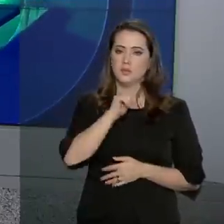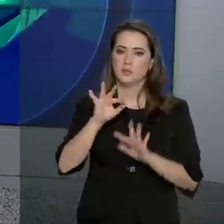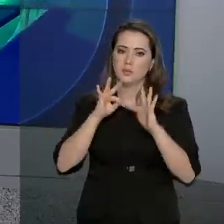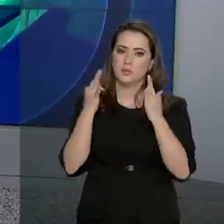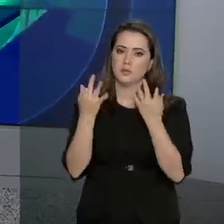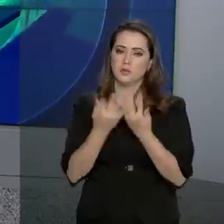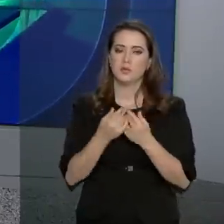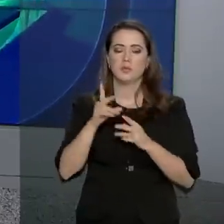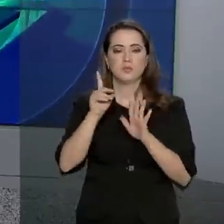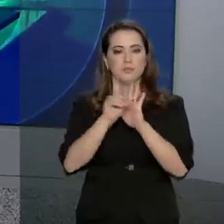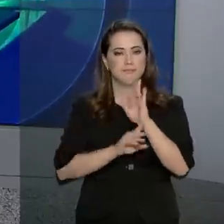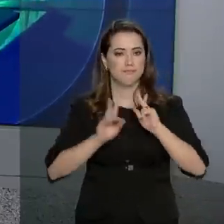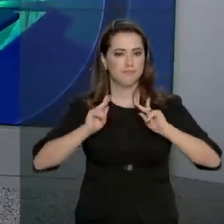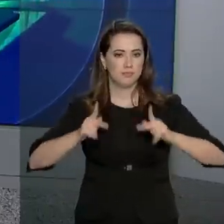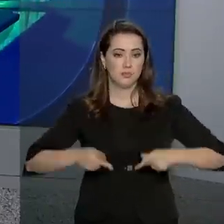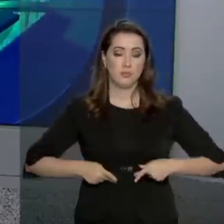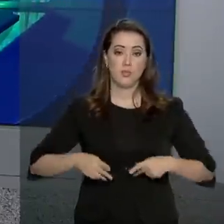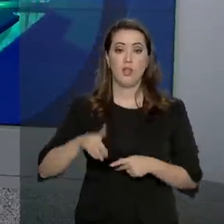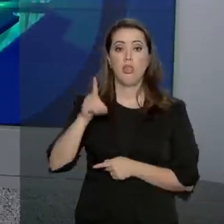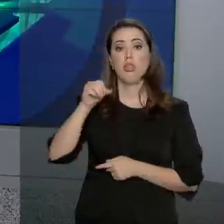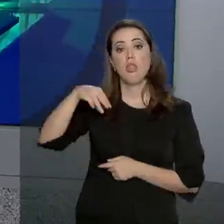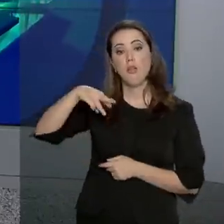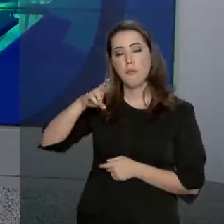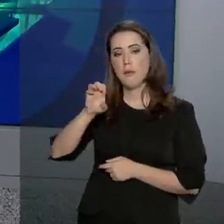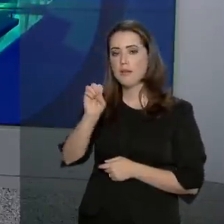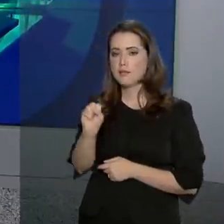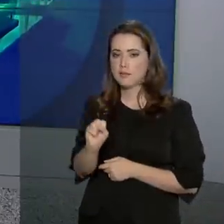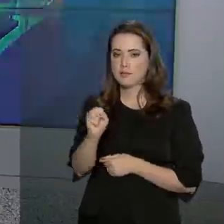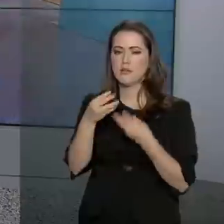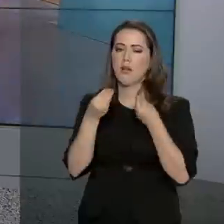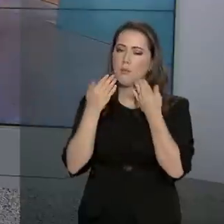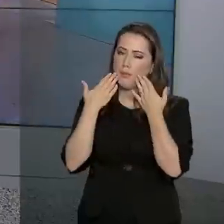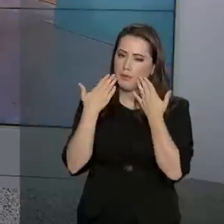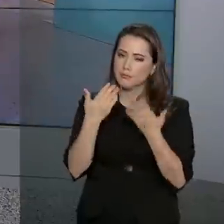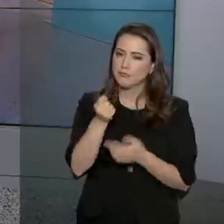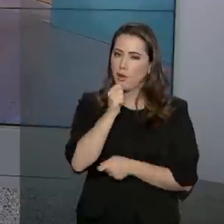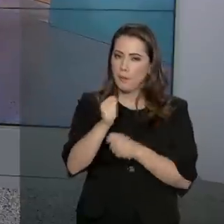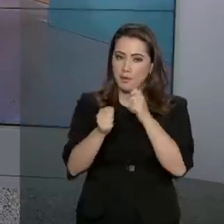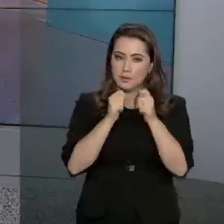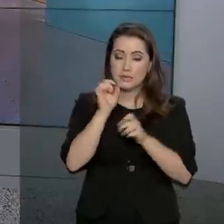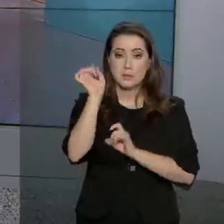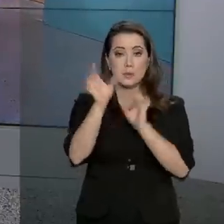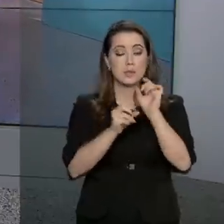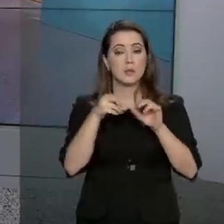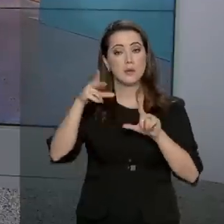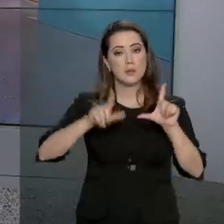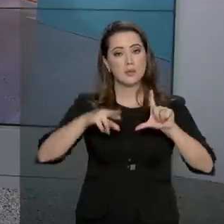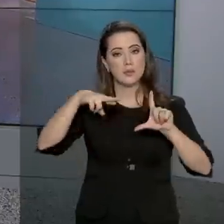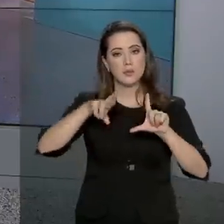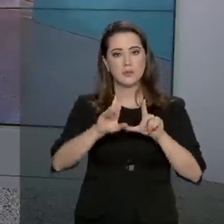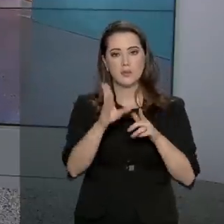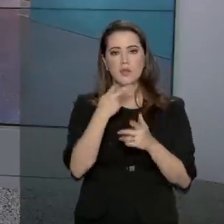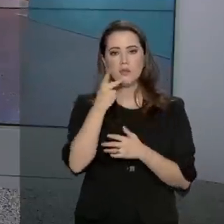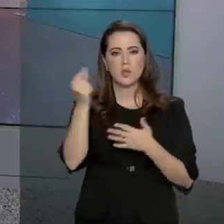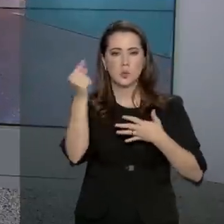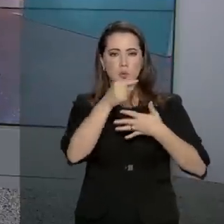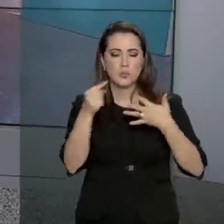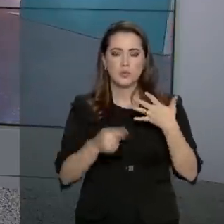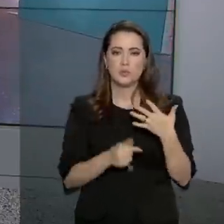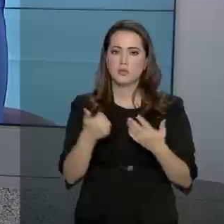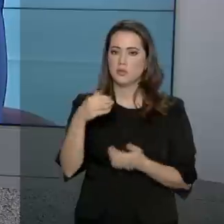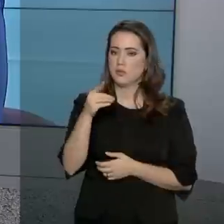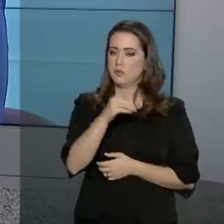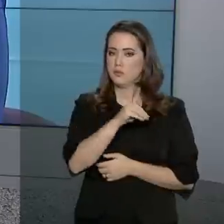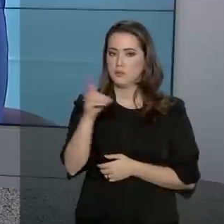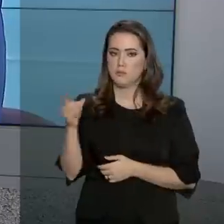Mulher, Família e Direitos Humanos, Damaris Alves, concedeu entrevista exclusiva para a NBR sobre as metas dos